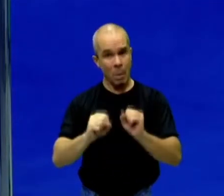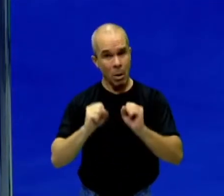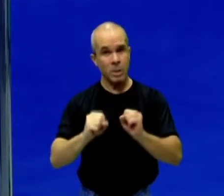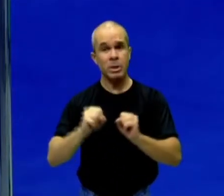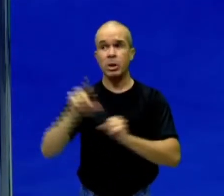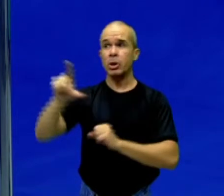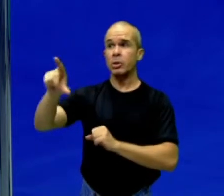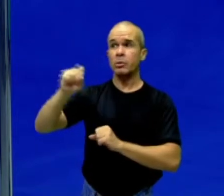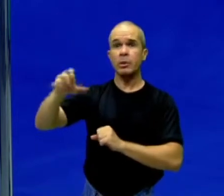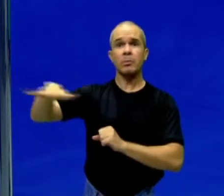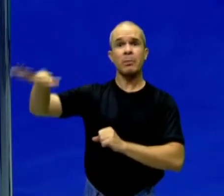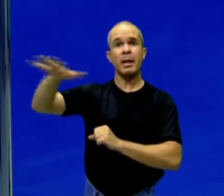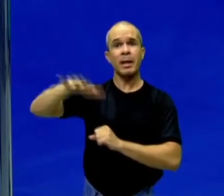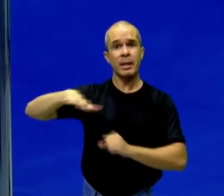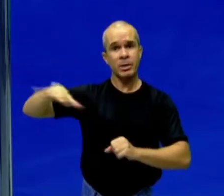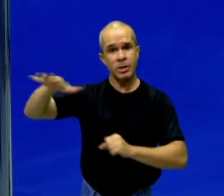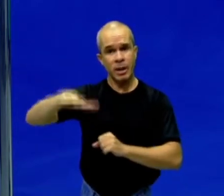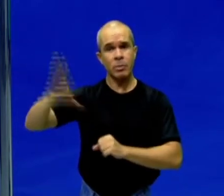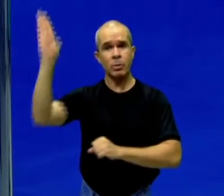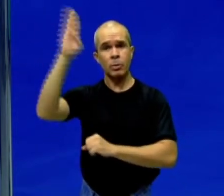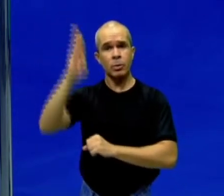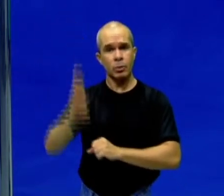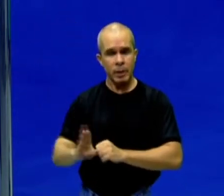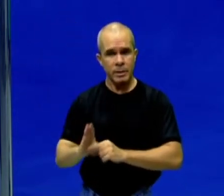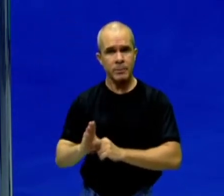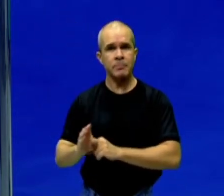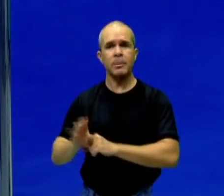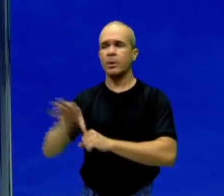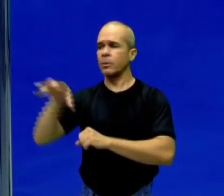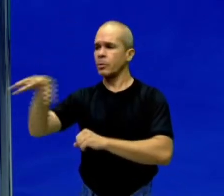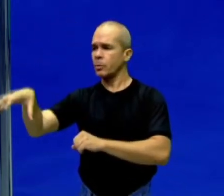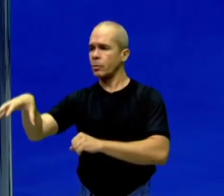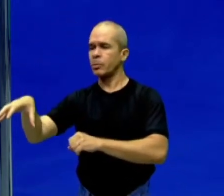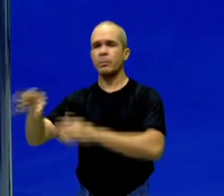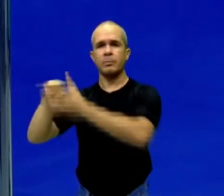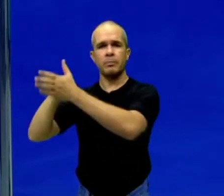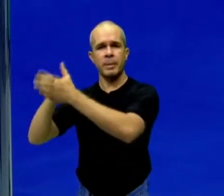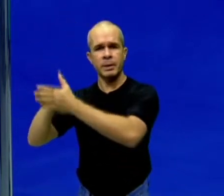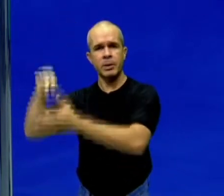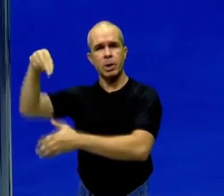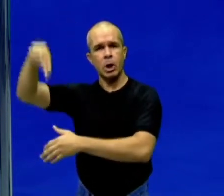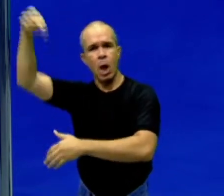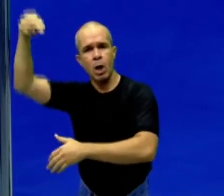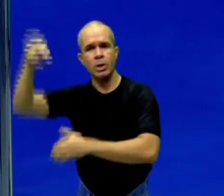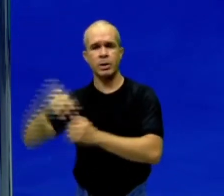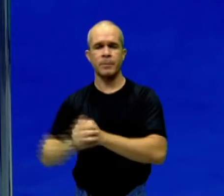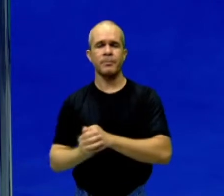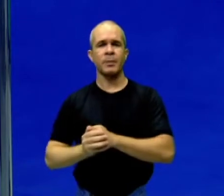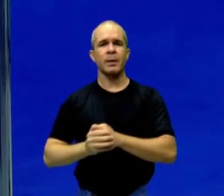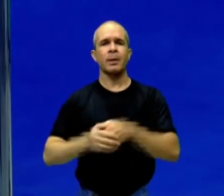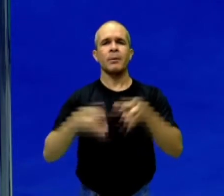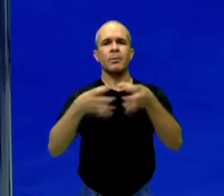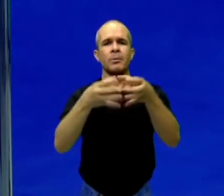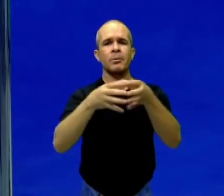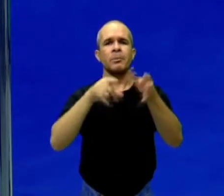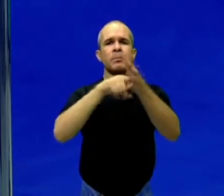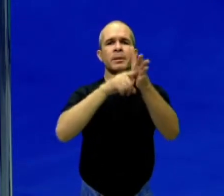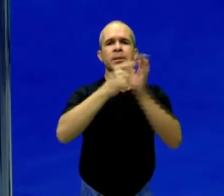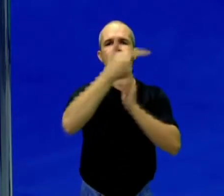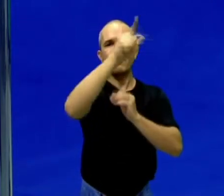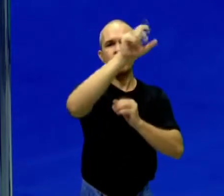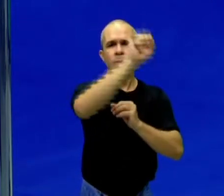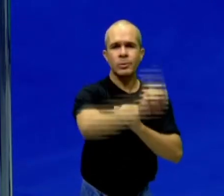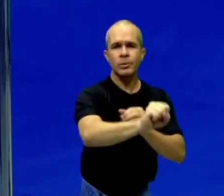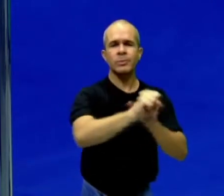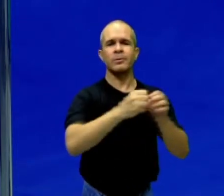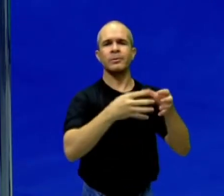região do Brasil, dividir as regiões do Brasil, um fazer uma pesquisa do norte, outro do centro-oeste, outro do sul, outro do sudeste,